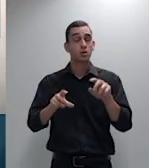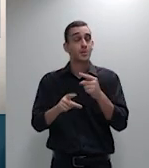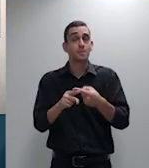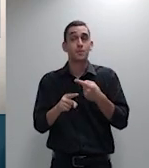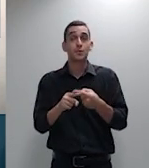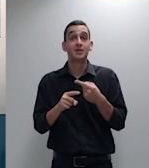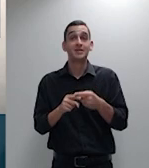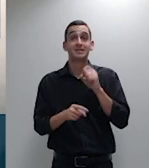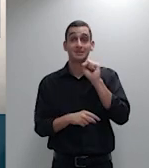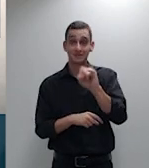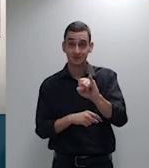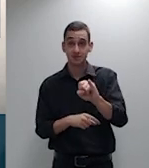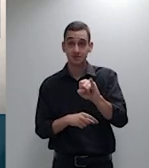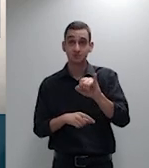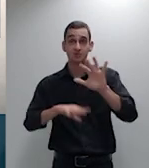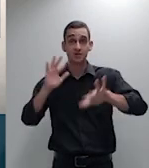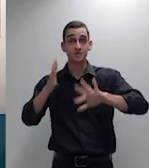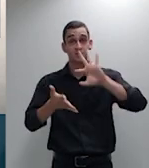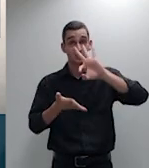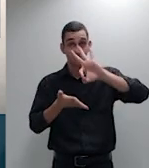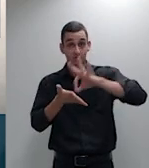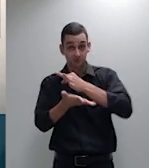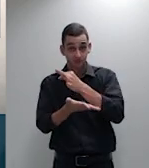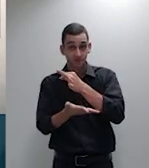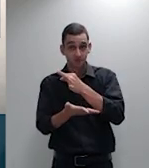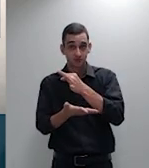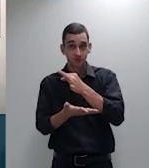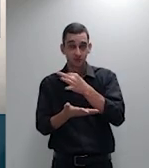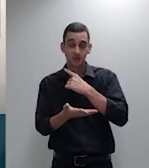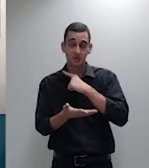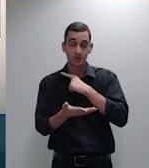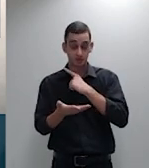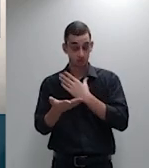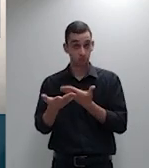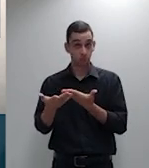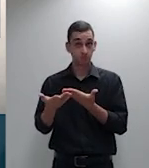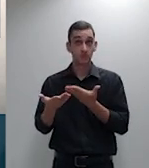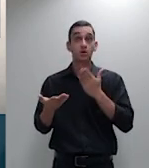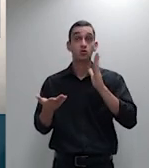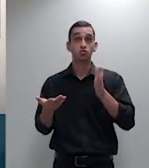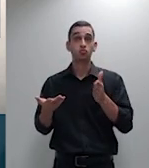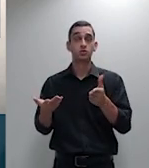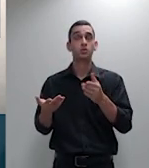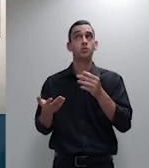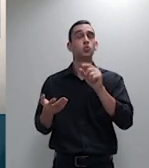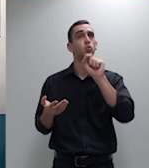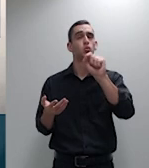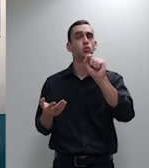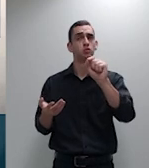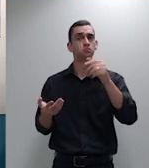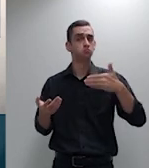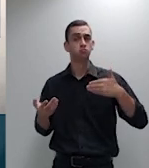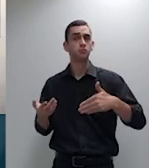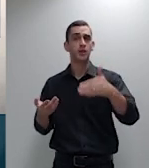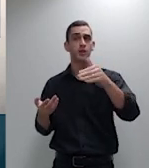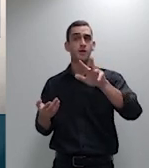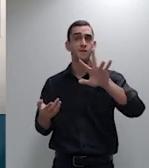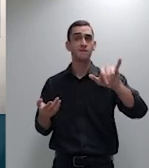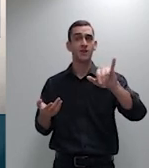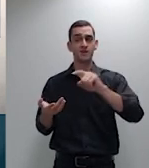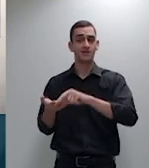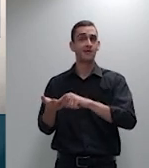assinatura a roubo venha a ser a venha a alegar a inautenticidade dela